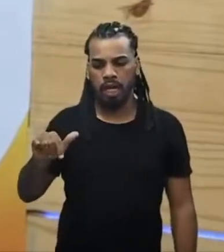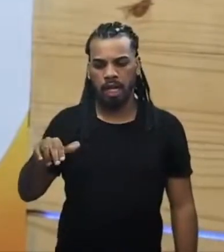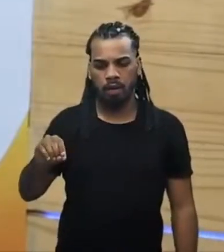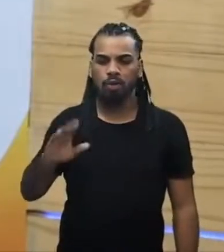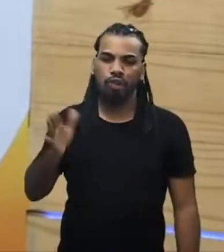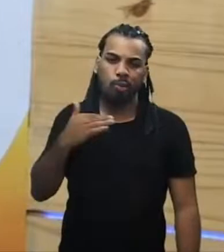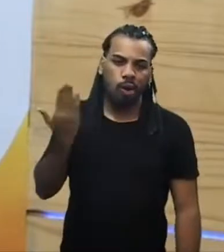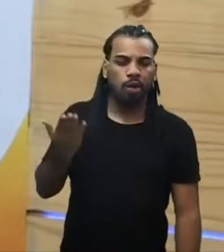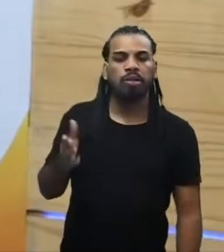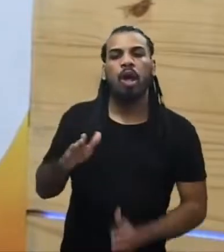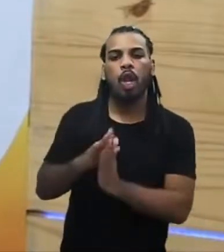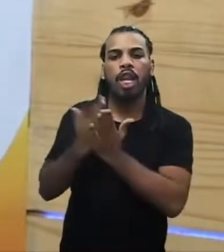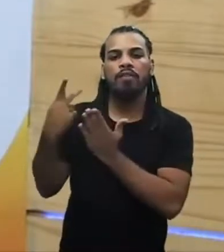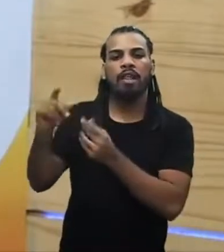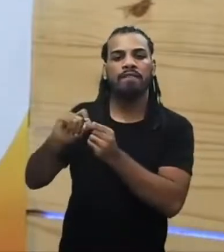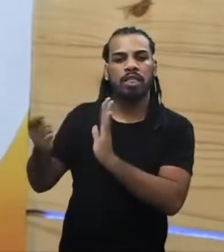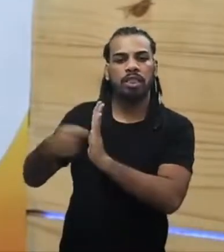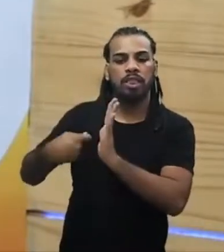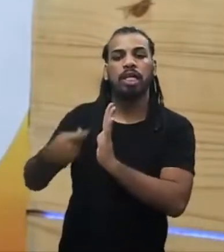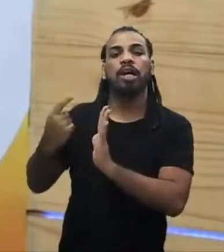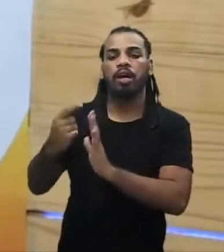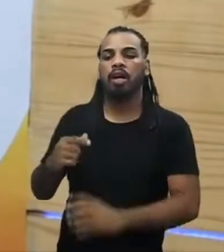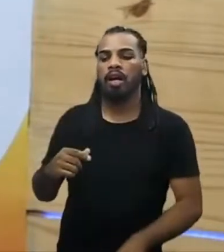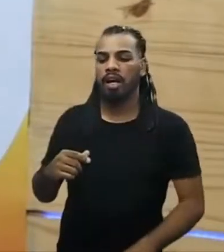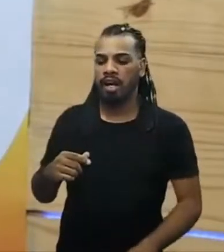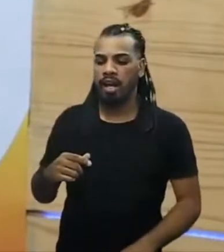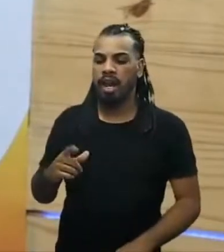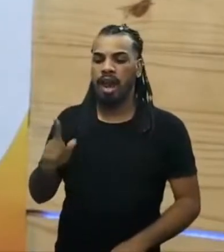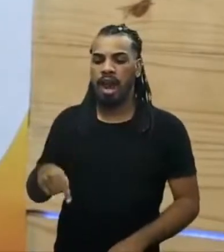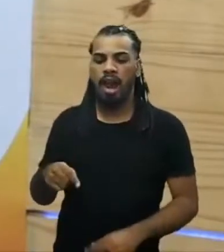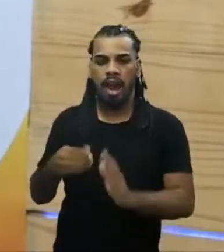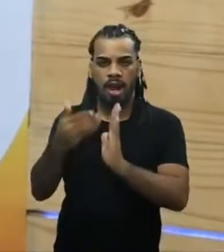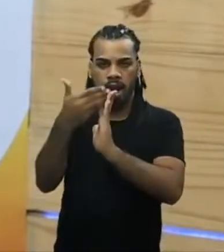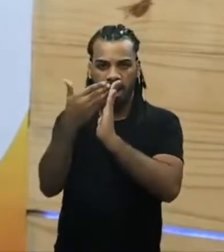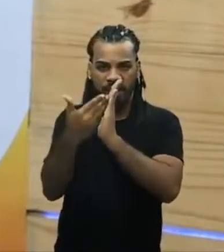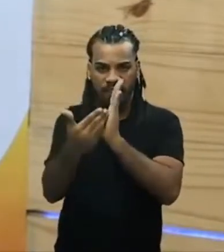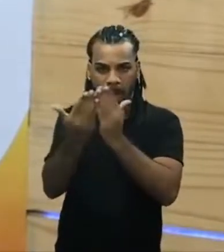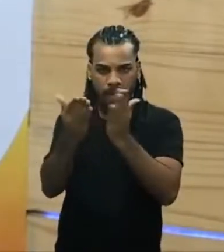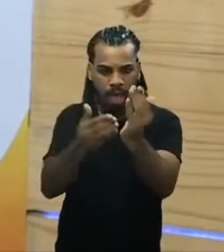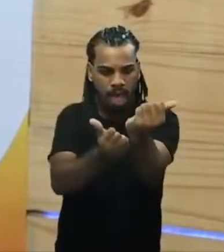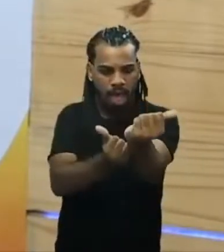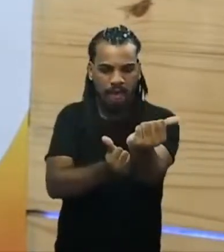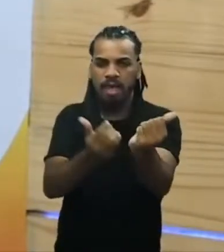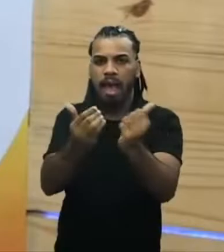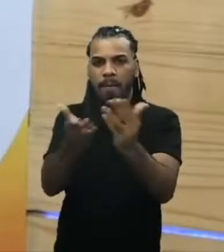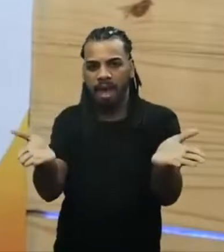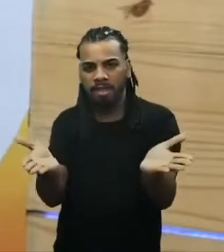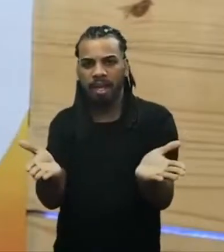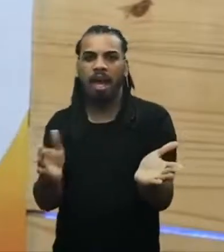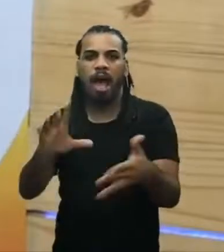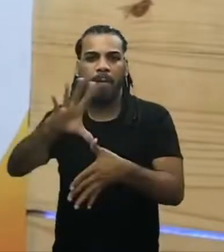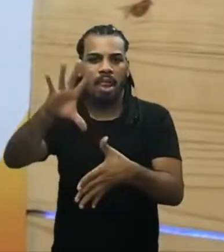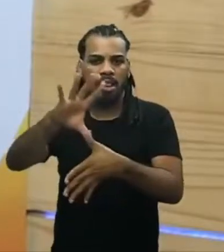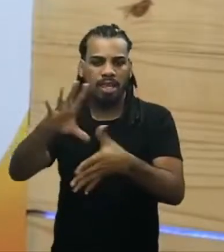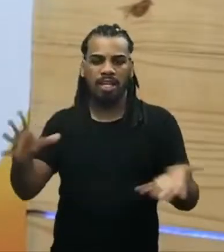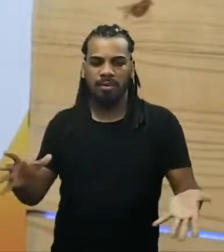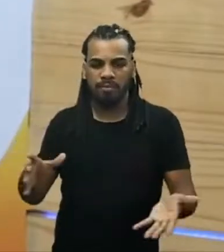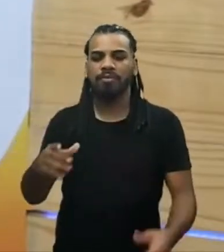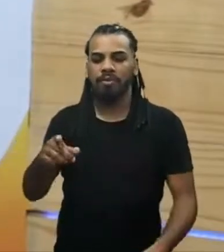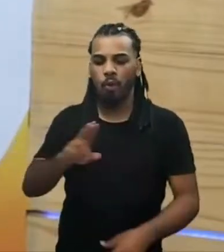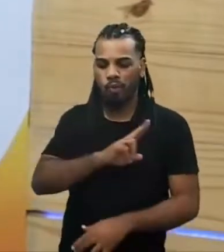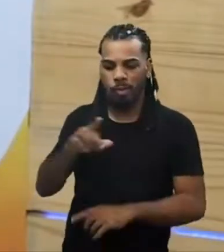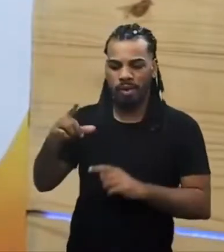principal livro, a sua principal obra, A Veia Aberta da América Latina. Nesse livro, Galeano traz a seguinte